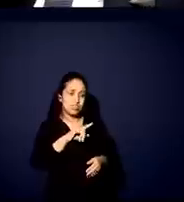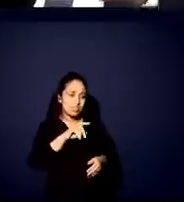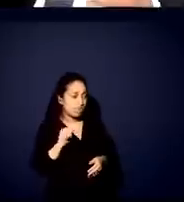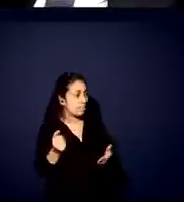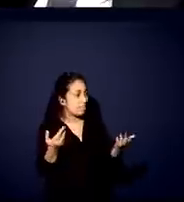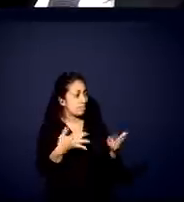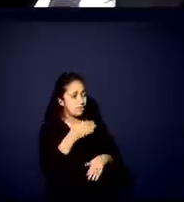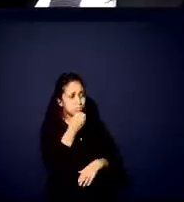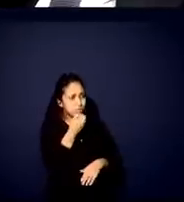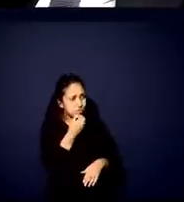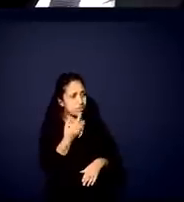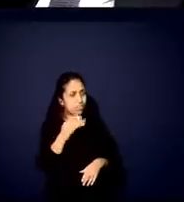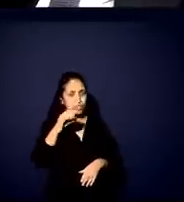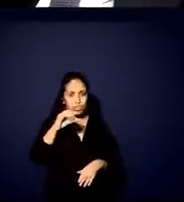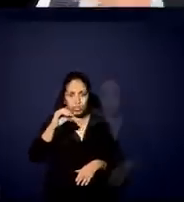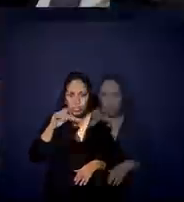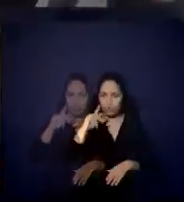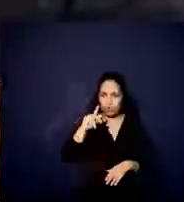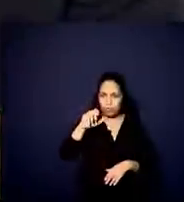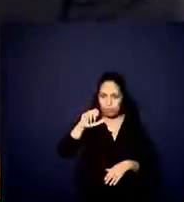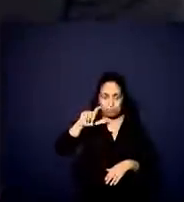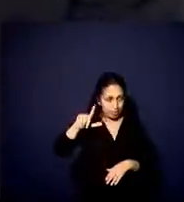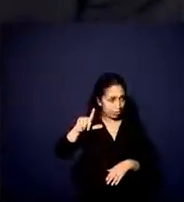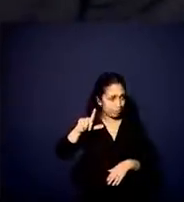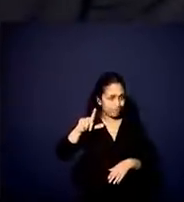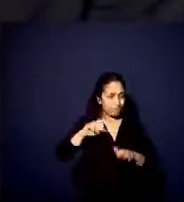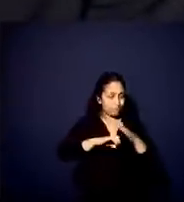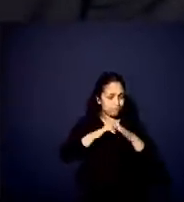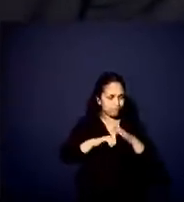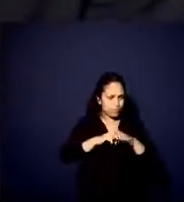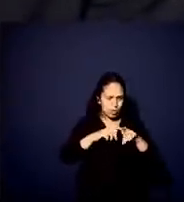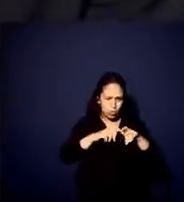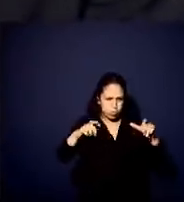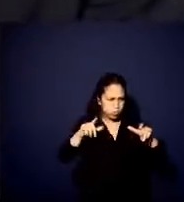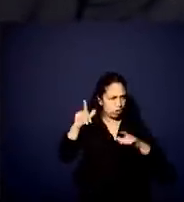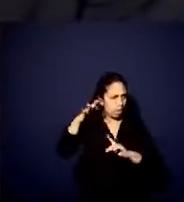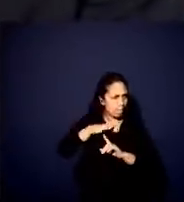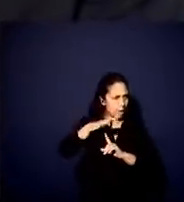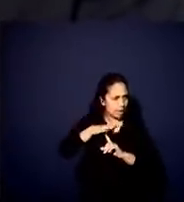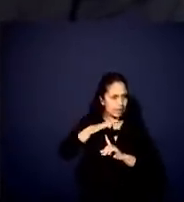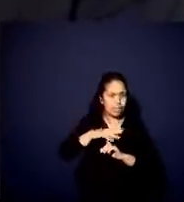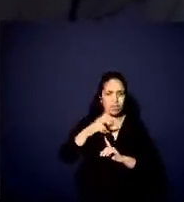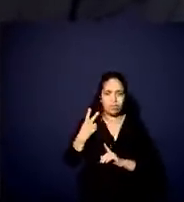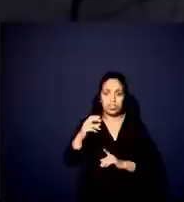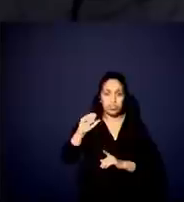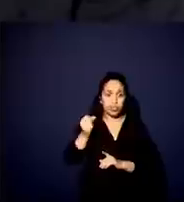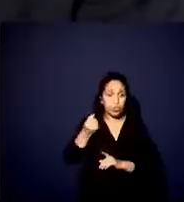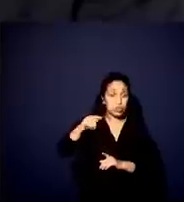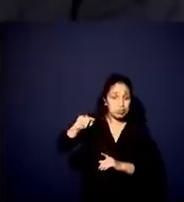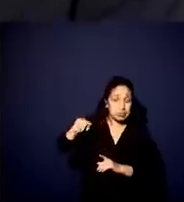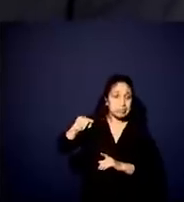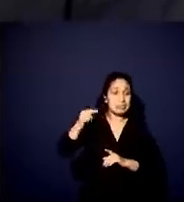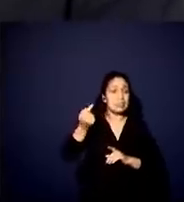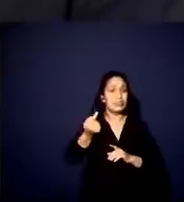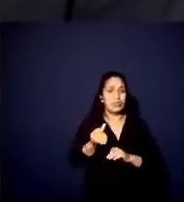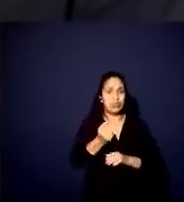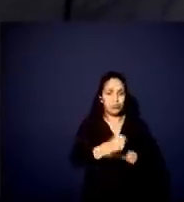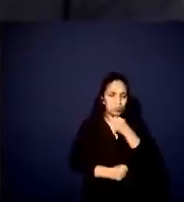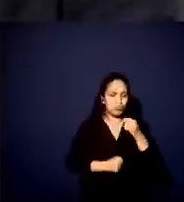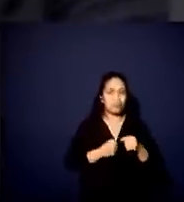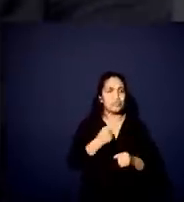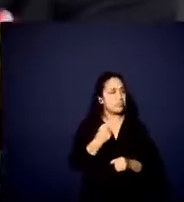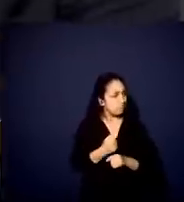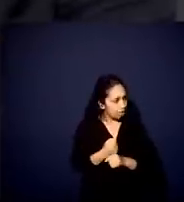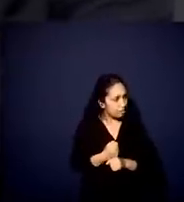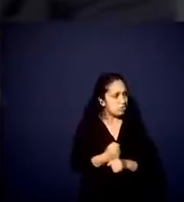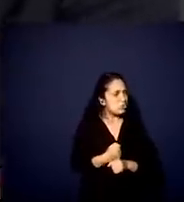oportunidade, a Coppel, que é a maior empresa do Paraná, uma empresa que fatura R 28 bilhões por ano, é uma